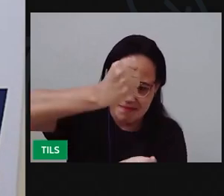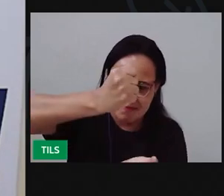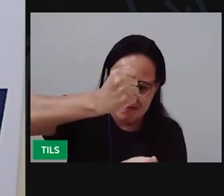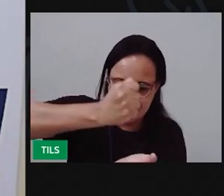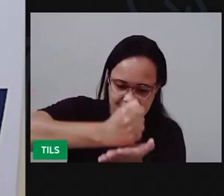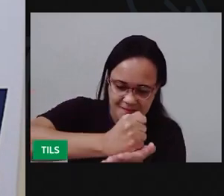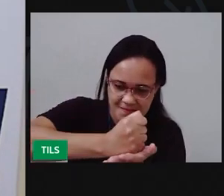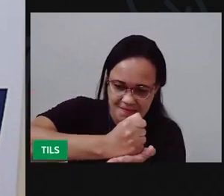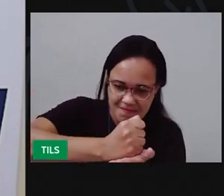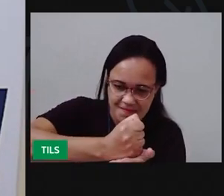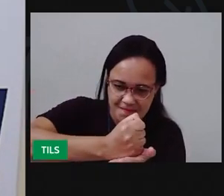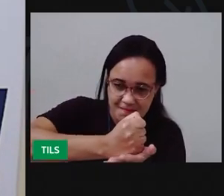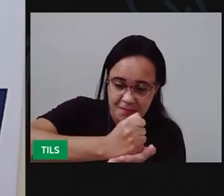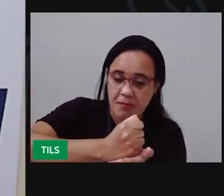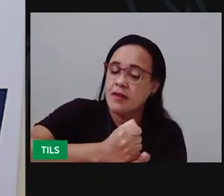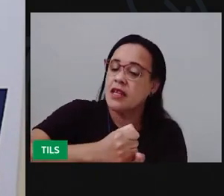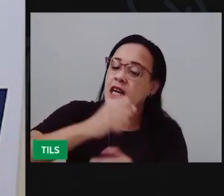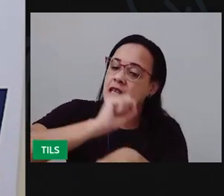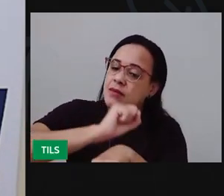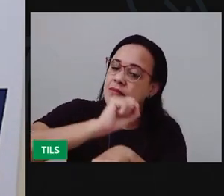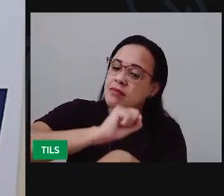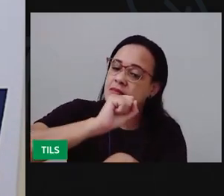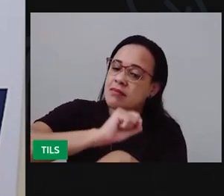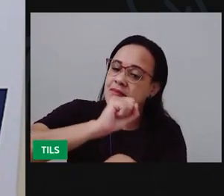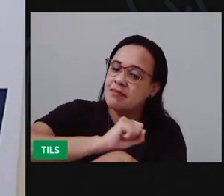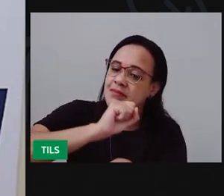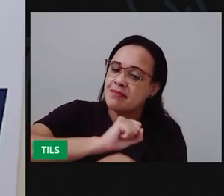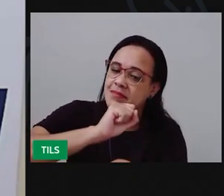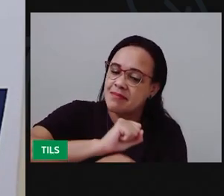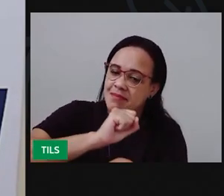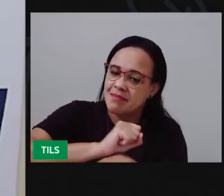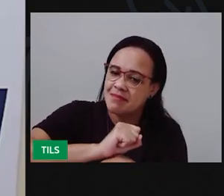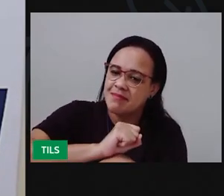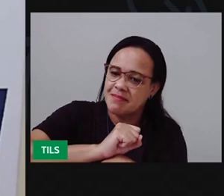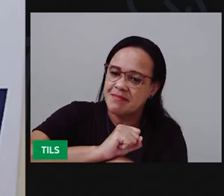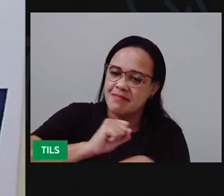Segura assim, ó. Sua placa.